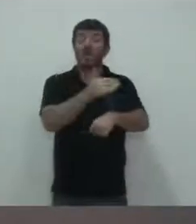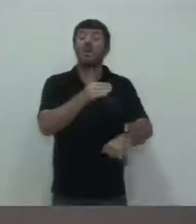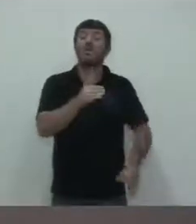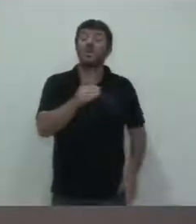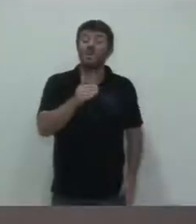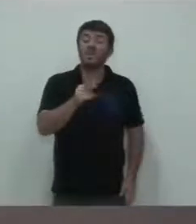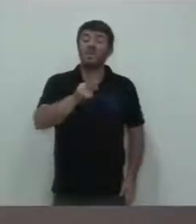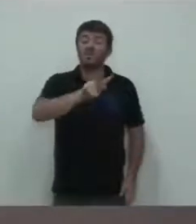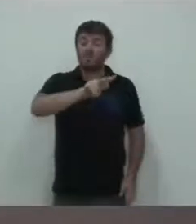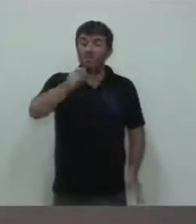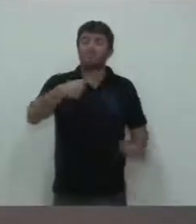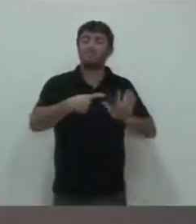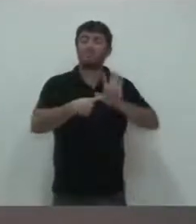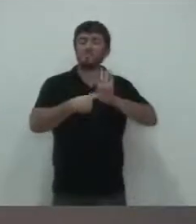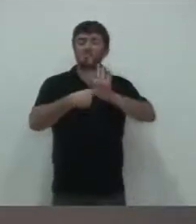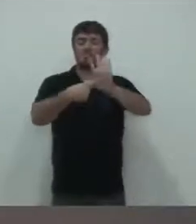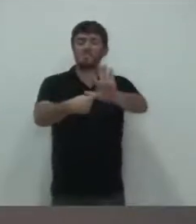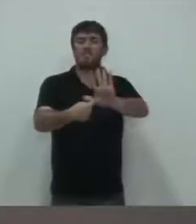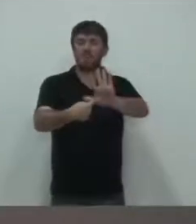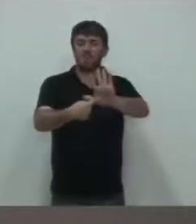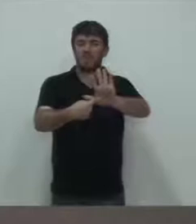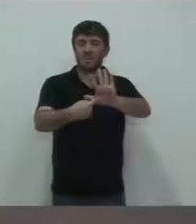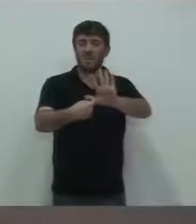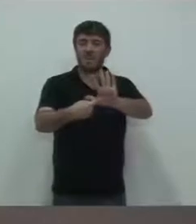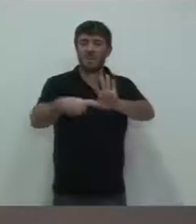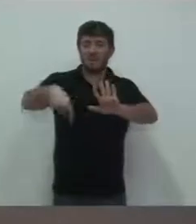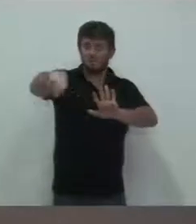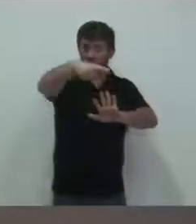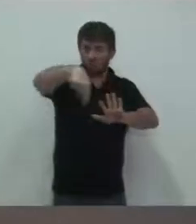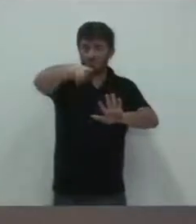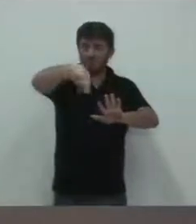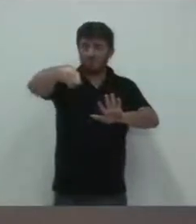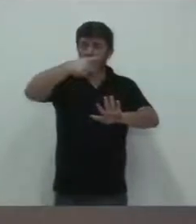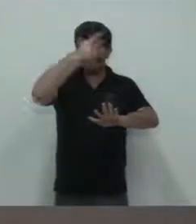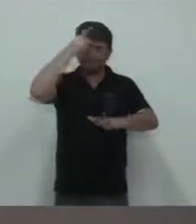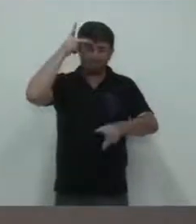importante. Vai vir à tona. E é bom para o povo saber. E ver.